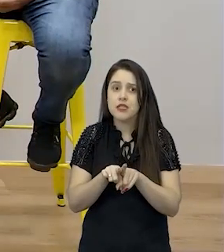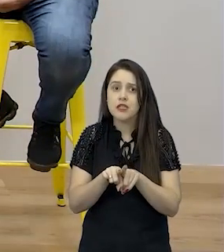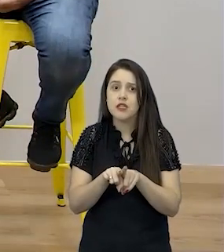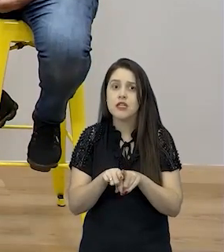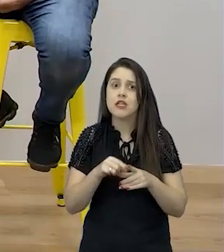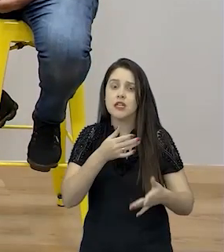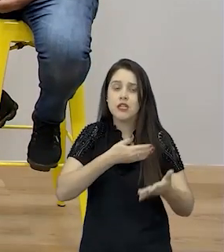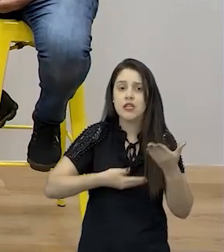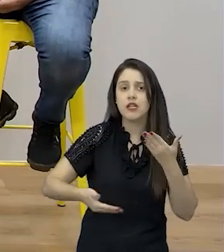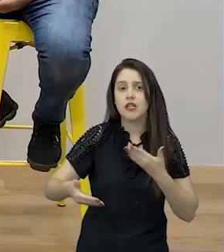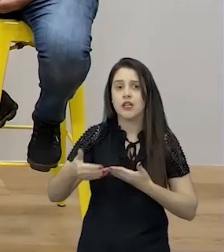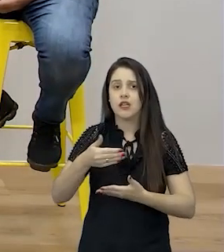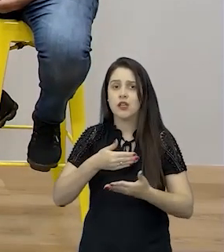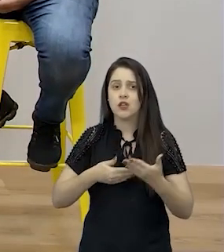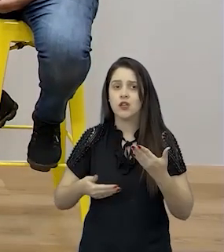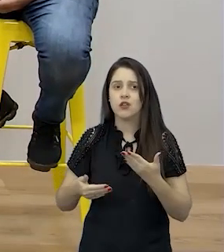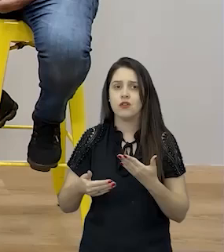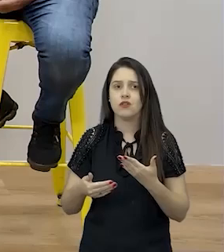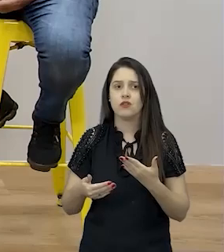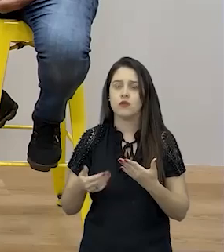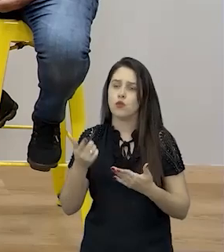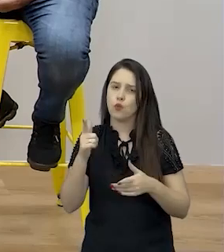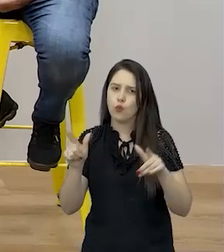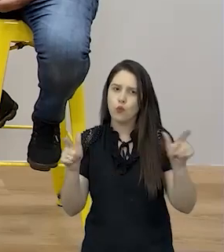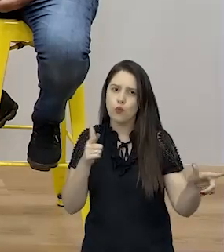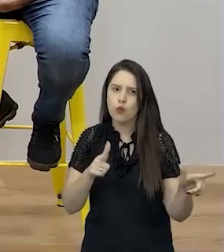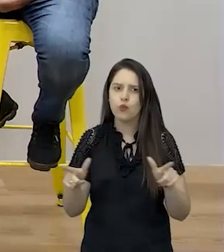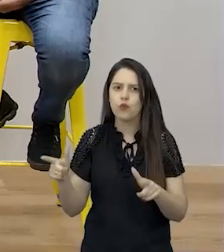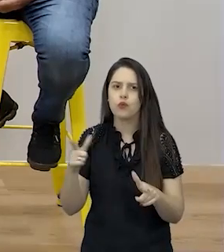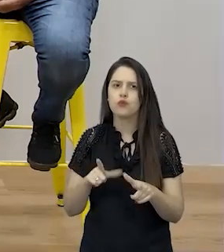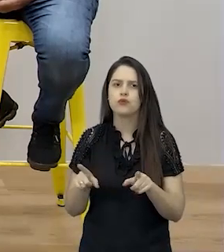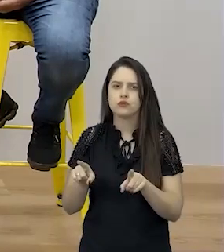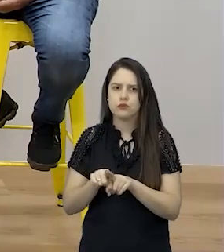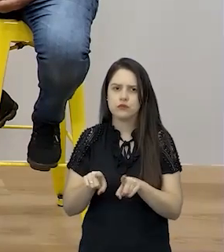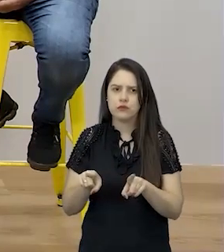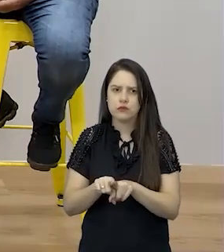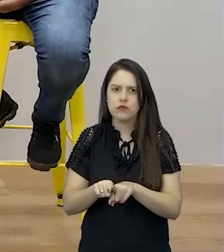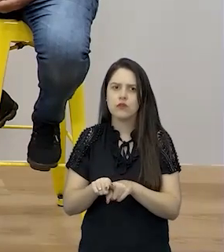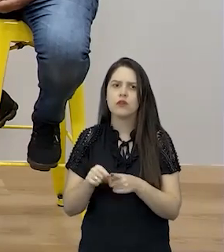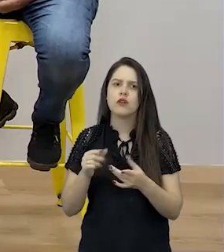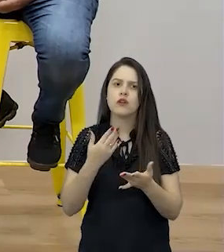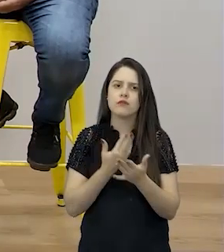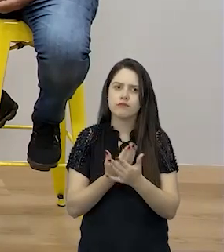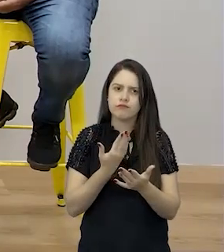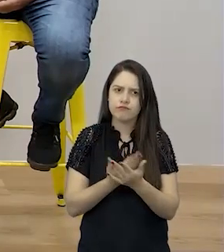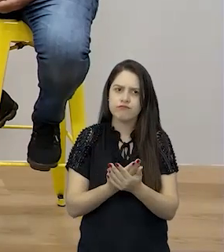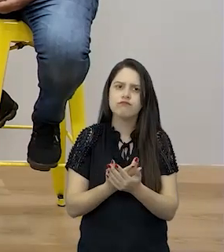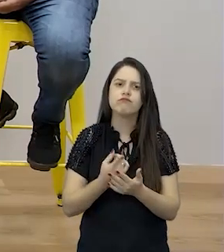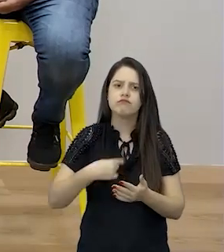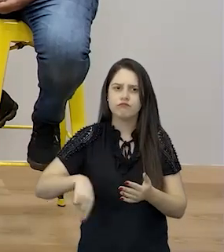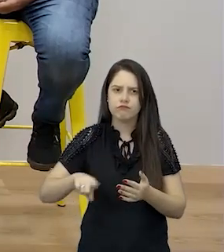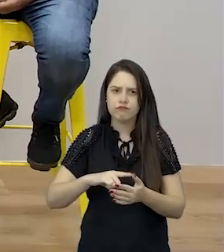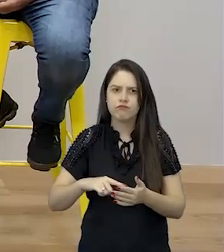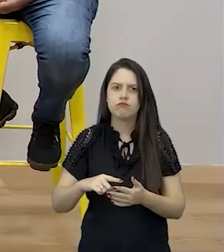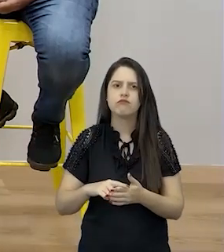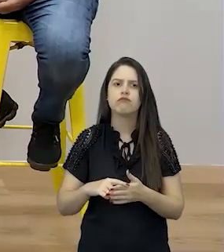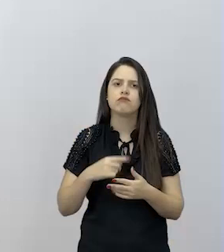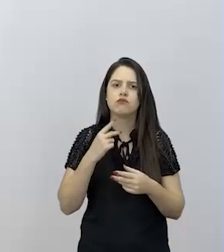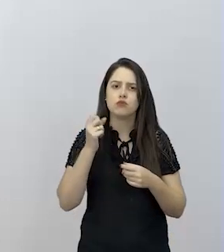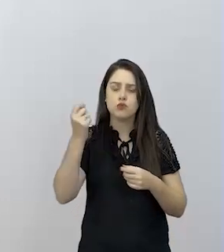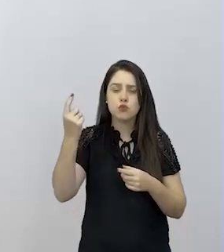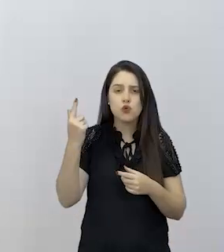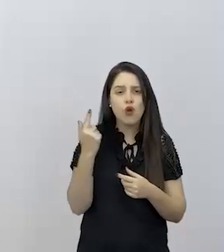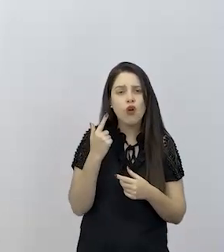sistema de esgoto, né? Isso tudo precisa ser lançado no lugar correto para não poluir o solo.